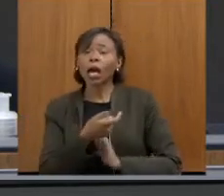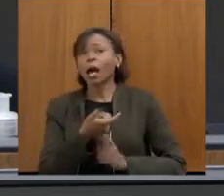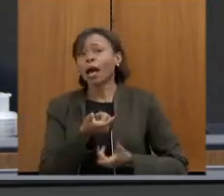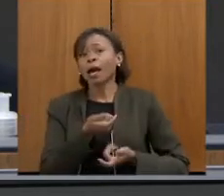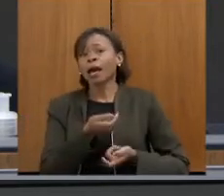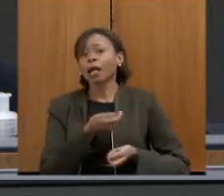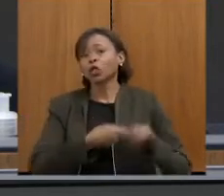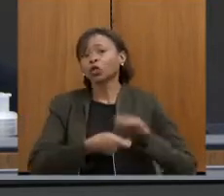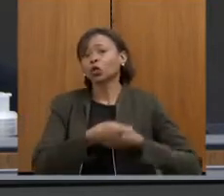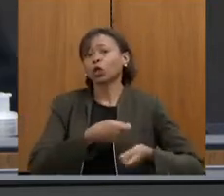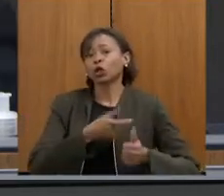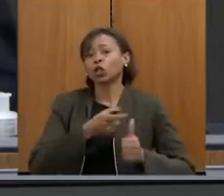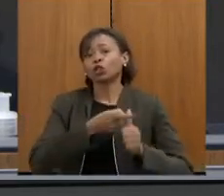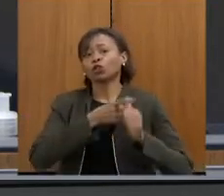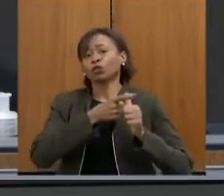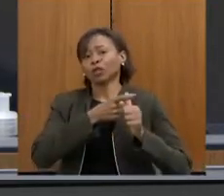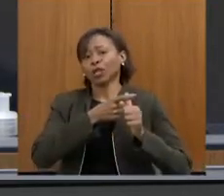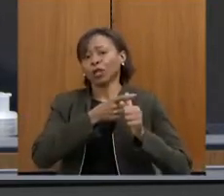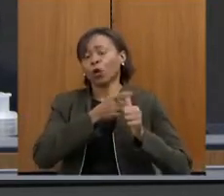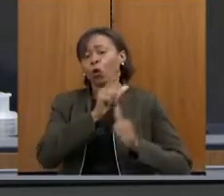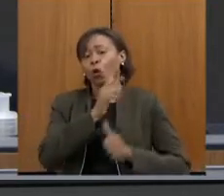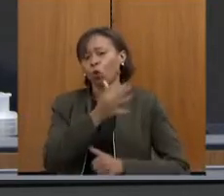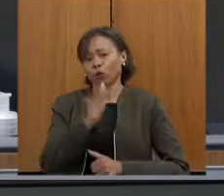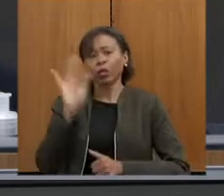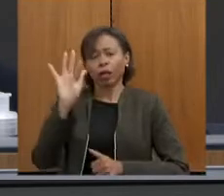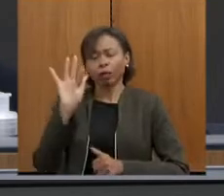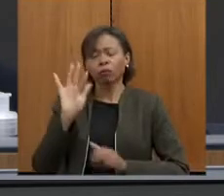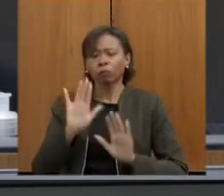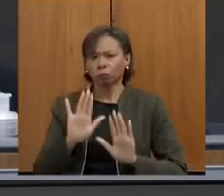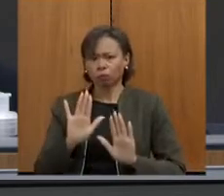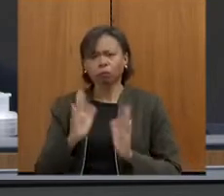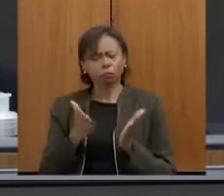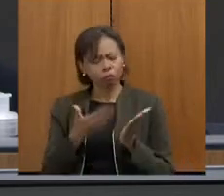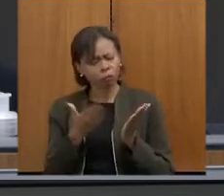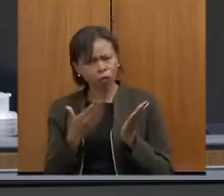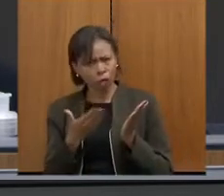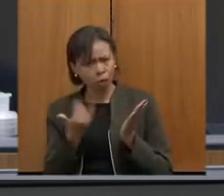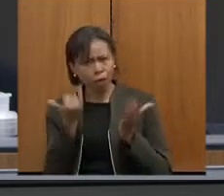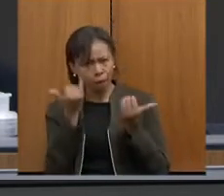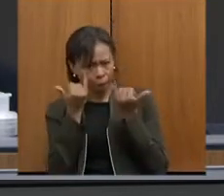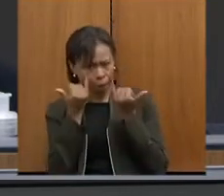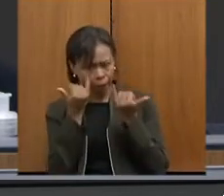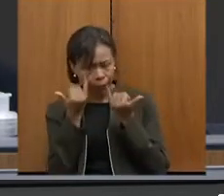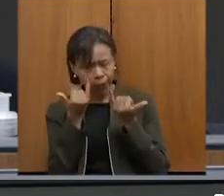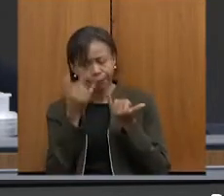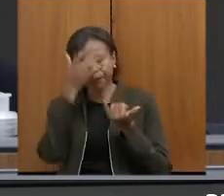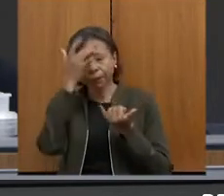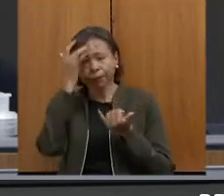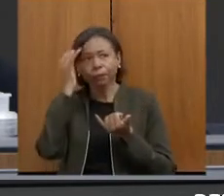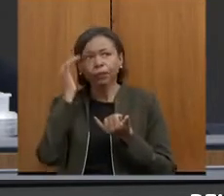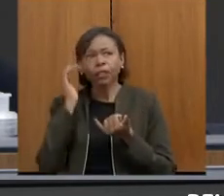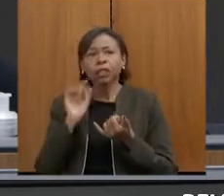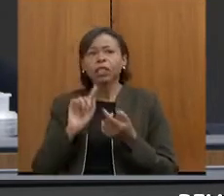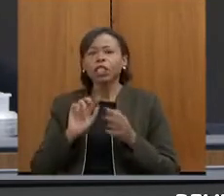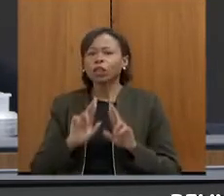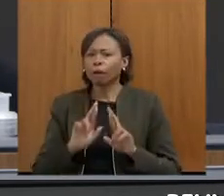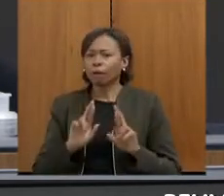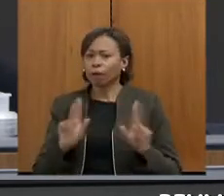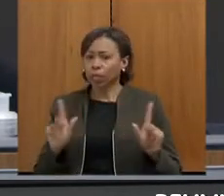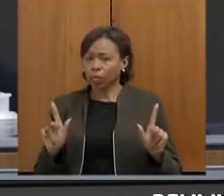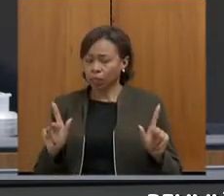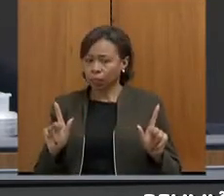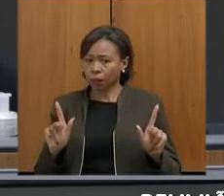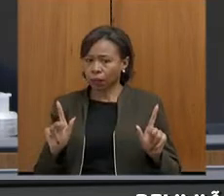principalmente. Eu olhei aqui os dados, vejam bem, a diferença do